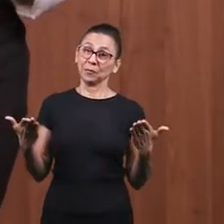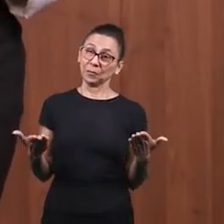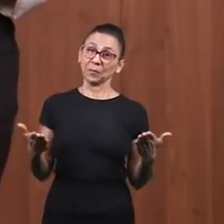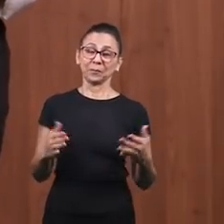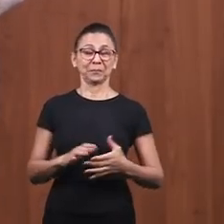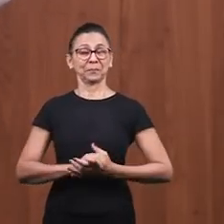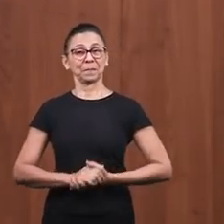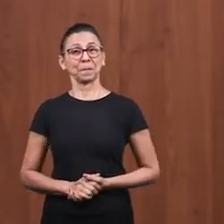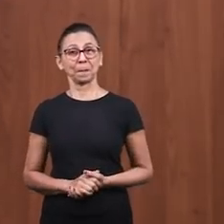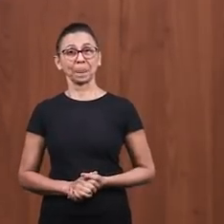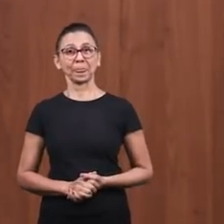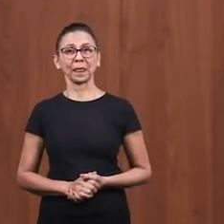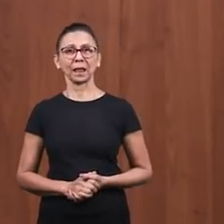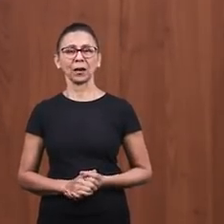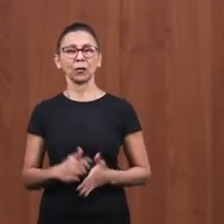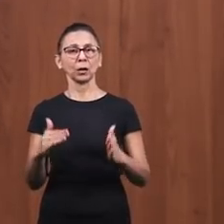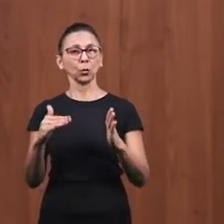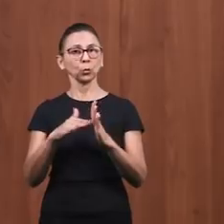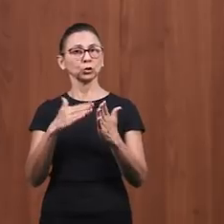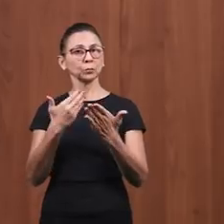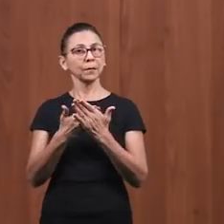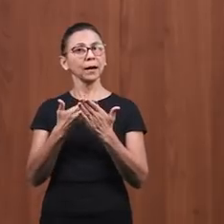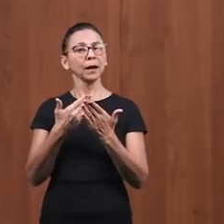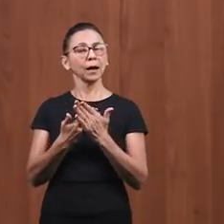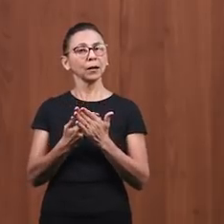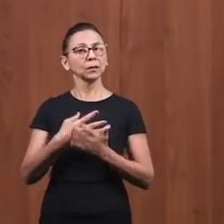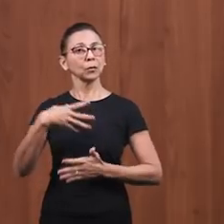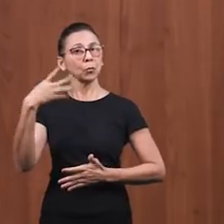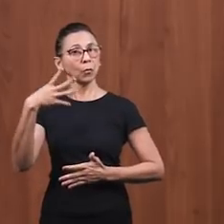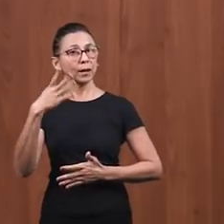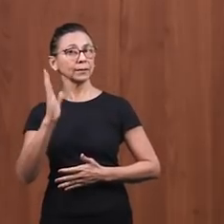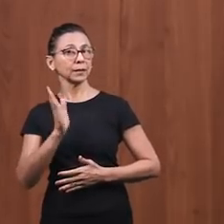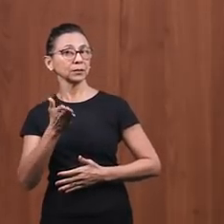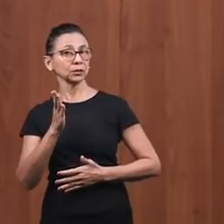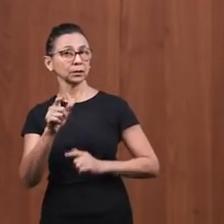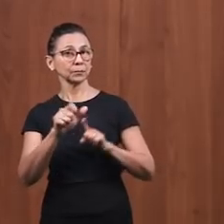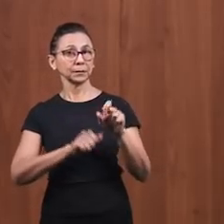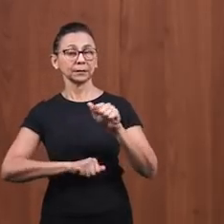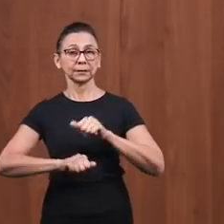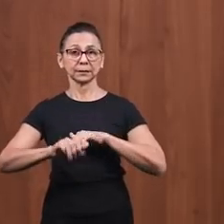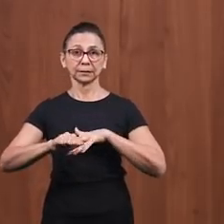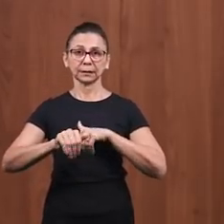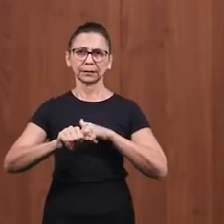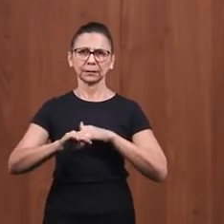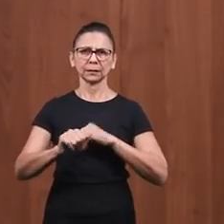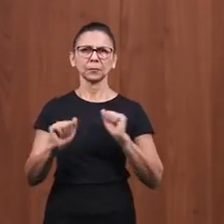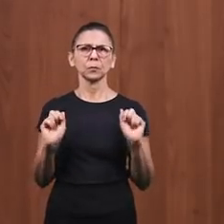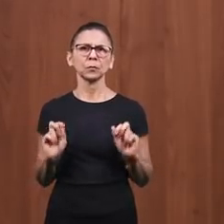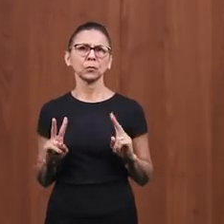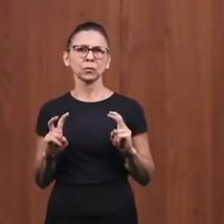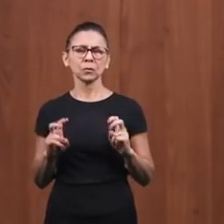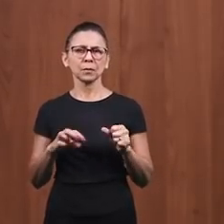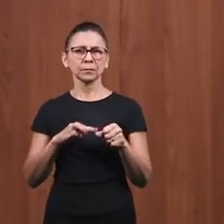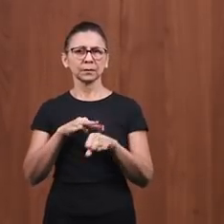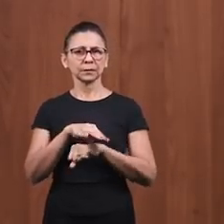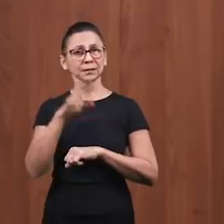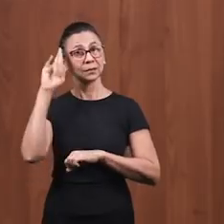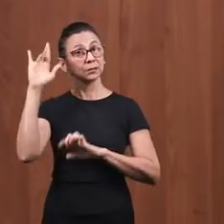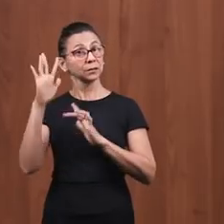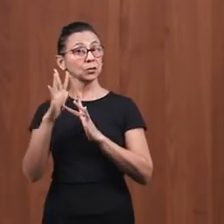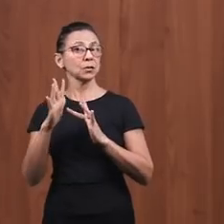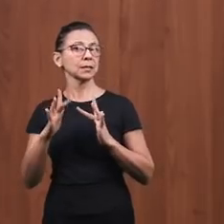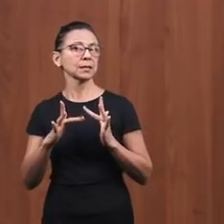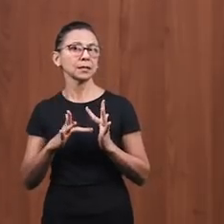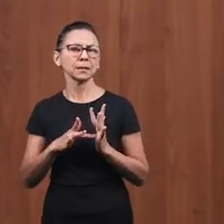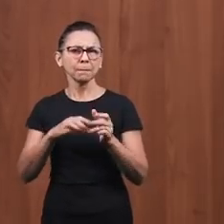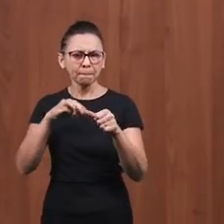nós dissemos, então, nós vamos ter a quarta e última aula do mês de setembro. No mês de setembro, nós falamos sobre o ministério do